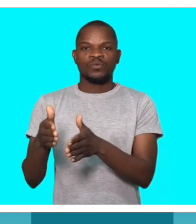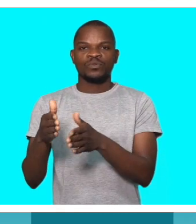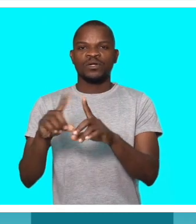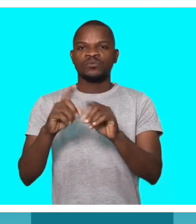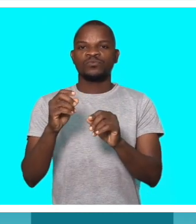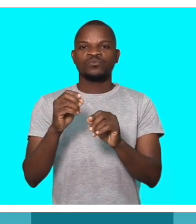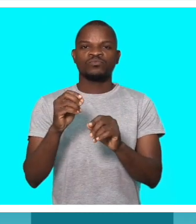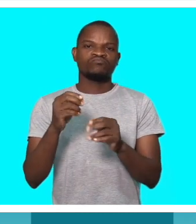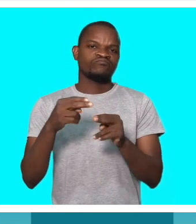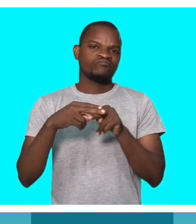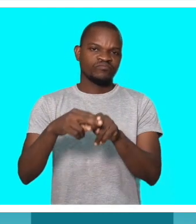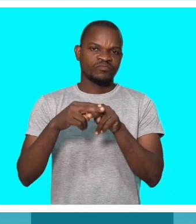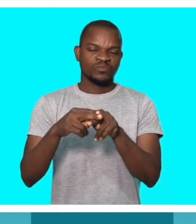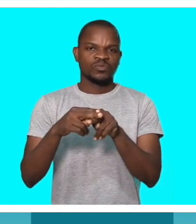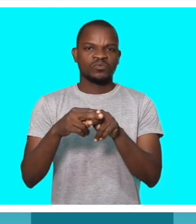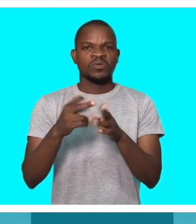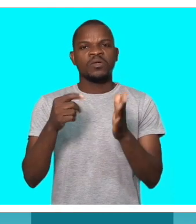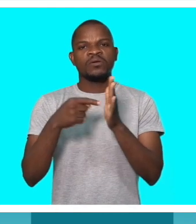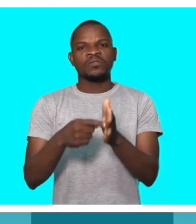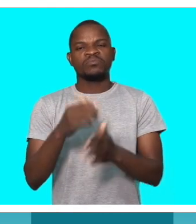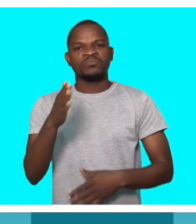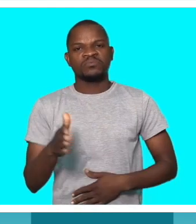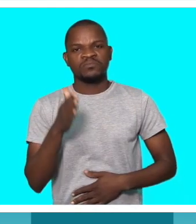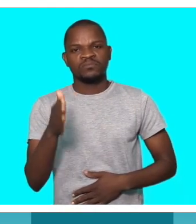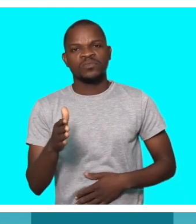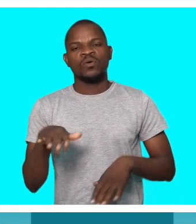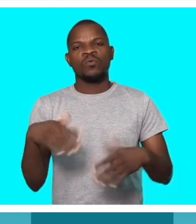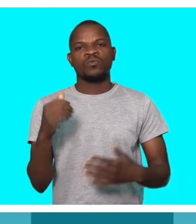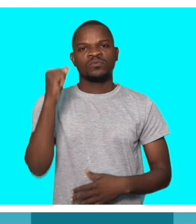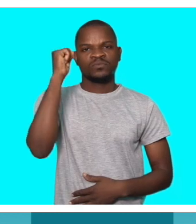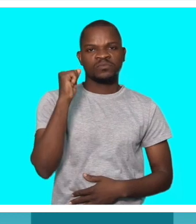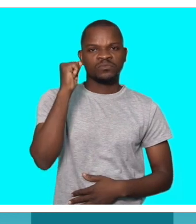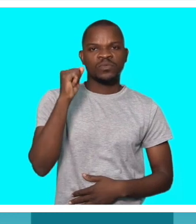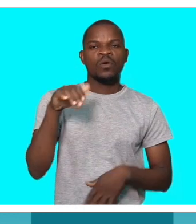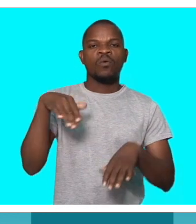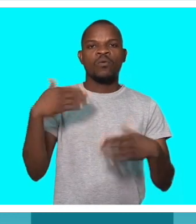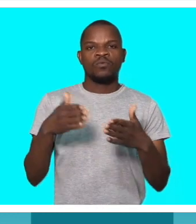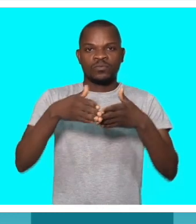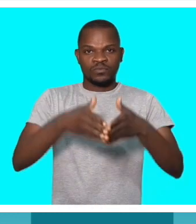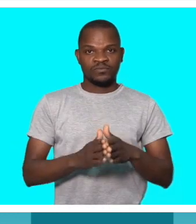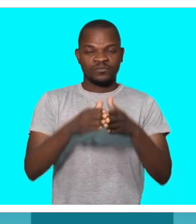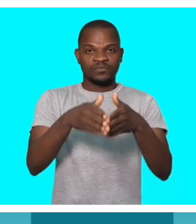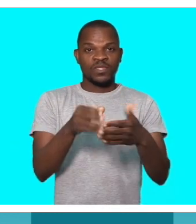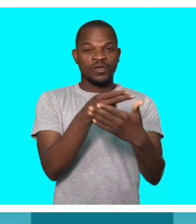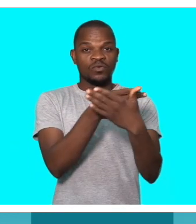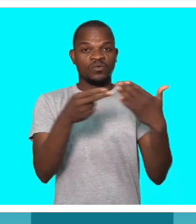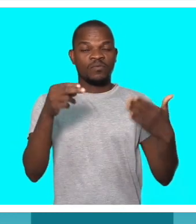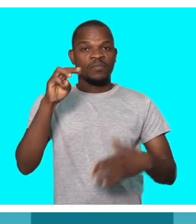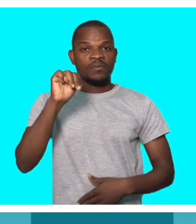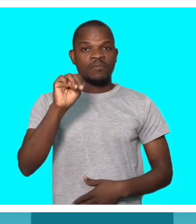diferentes transportes públicos, como comboio, autocarro ou via marítima operados pela Metrobase,